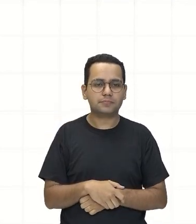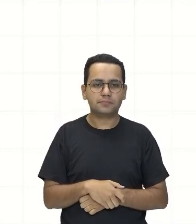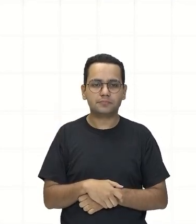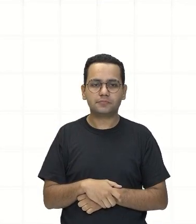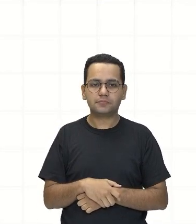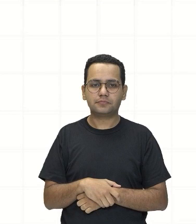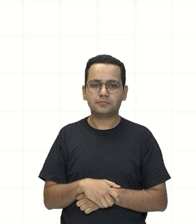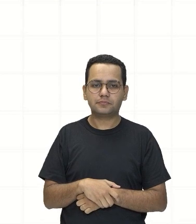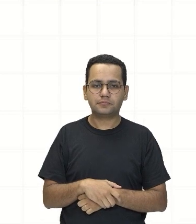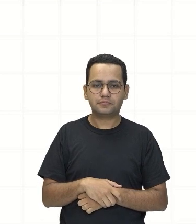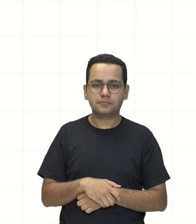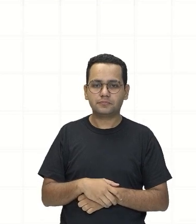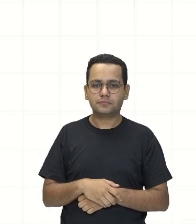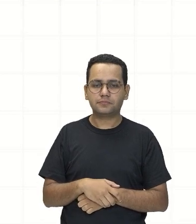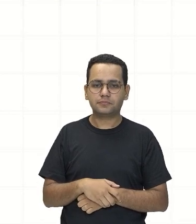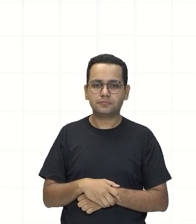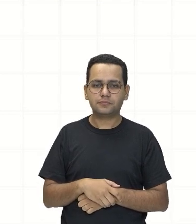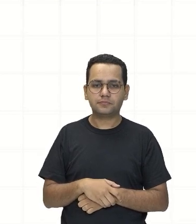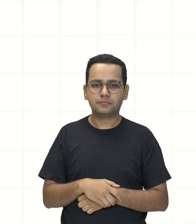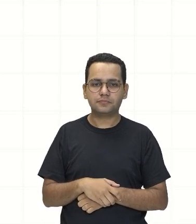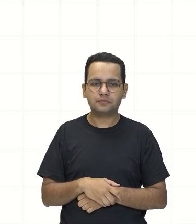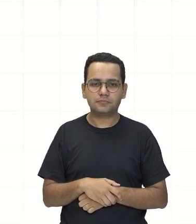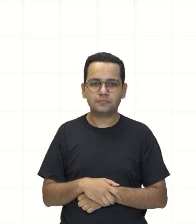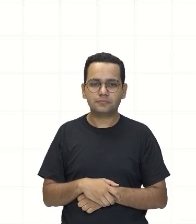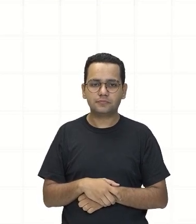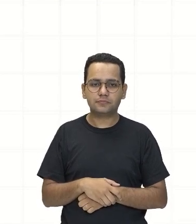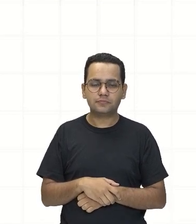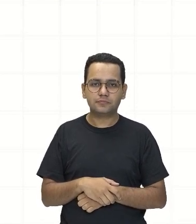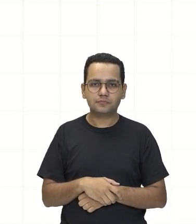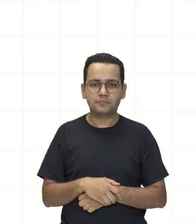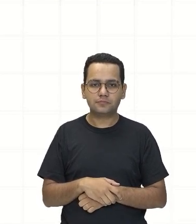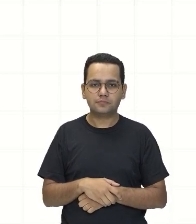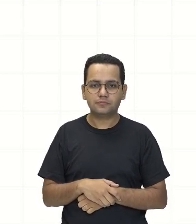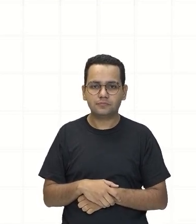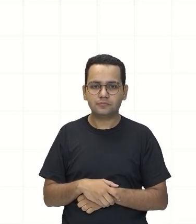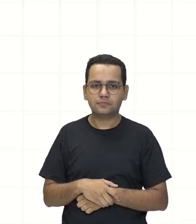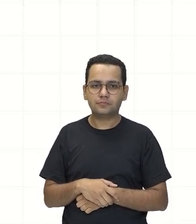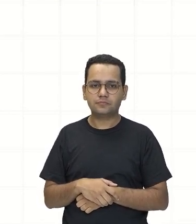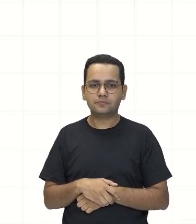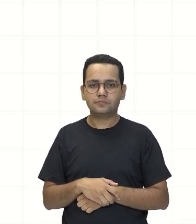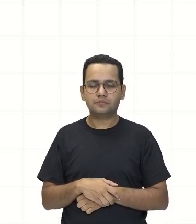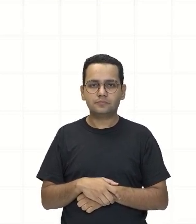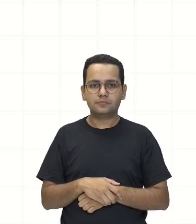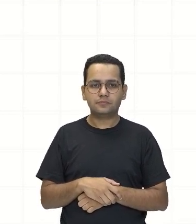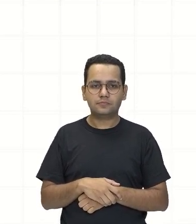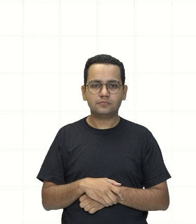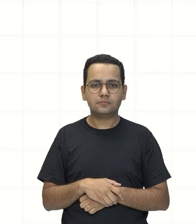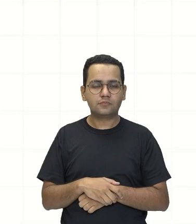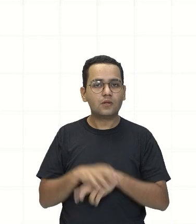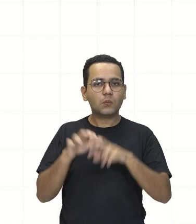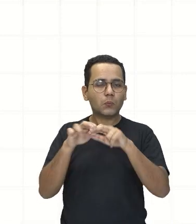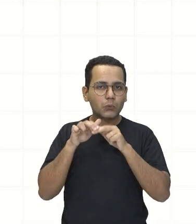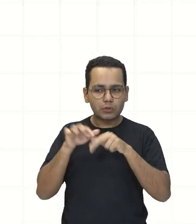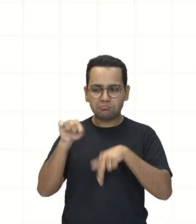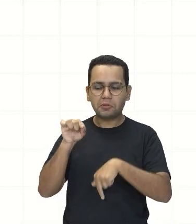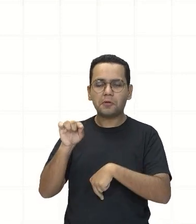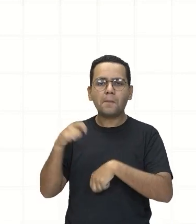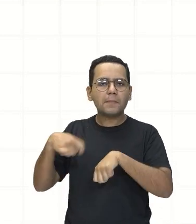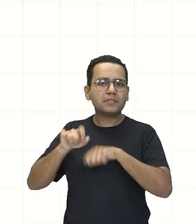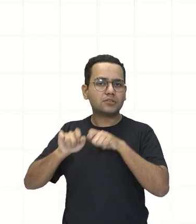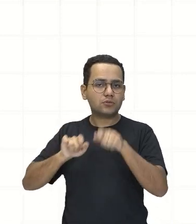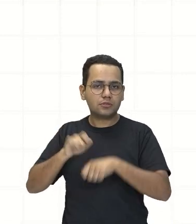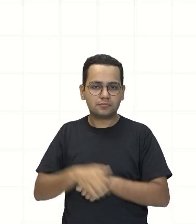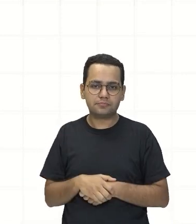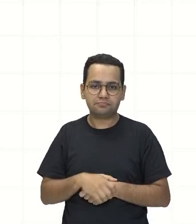Vamos efetuar as subtrações em notação científica Então para realizar a subtração deve-se Mesma